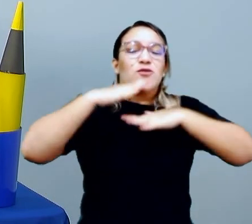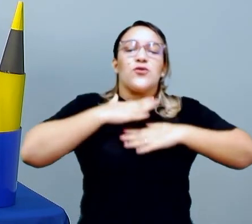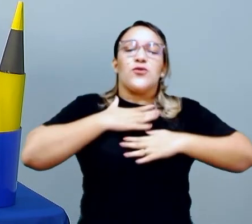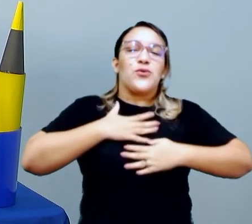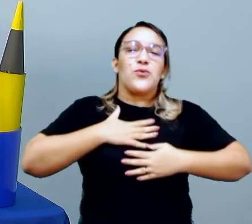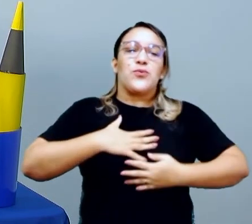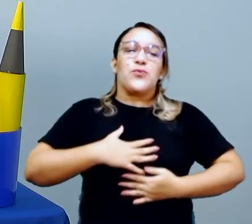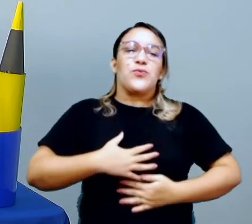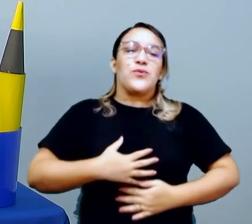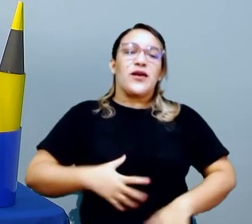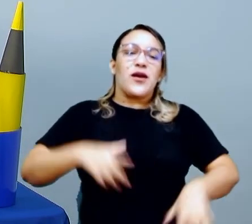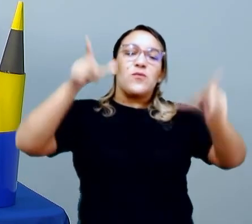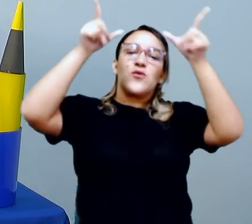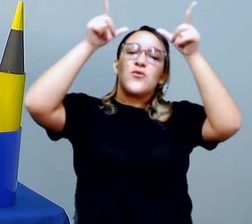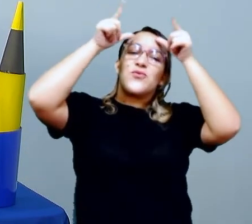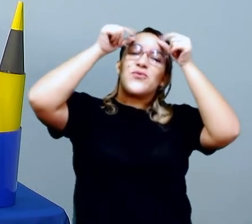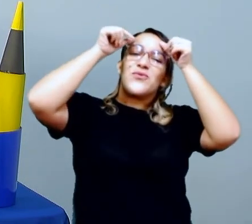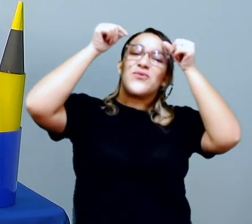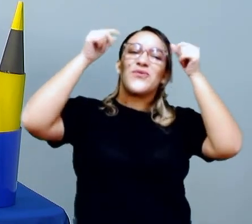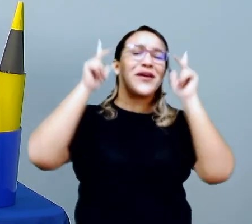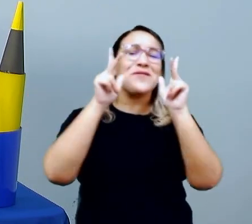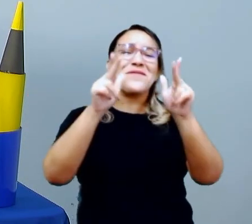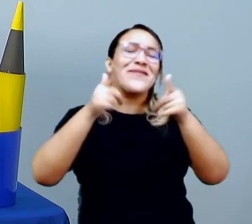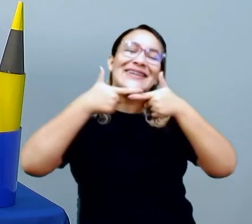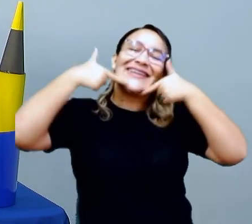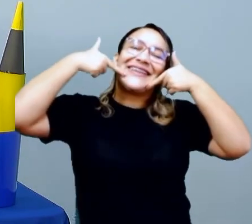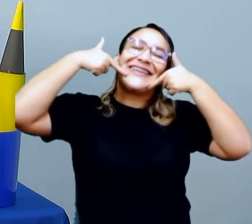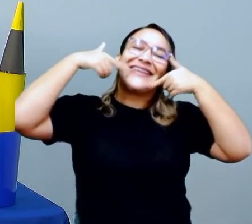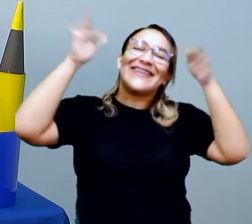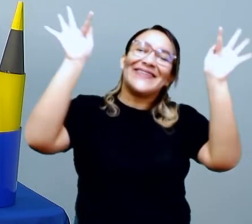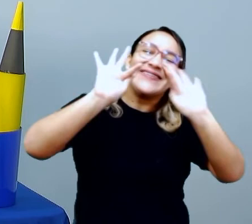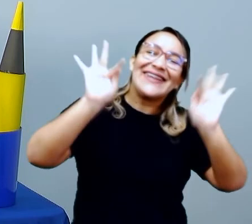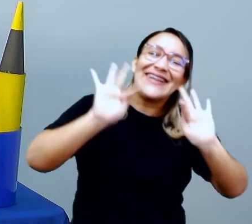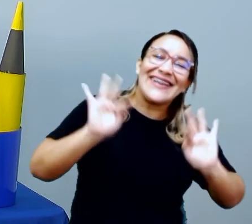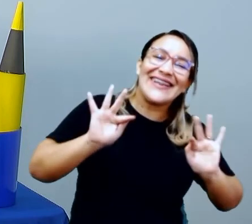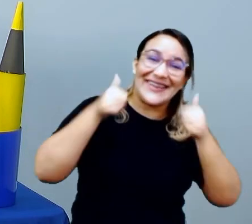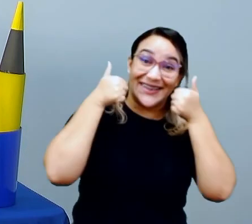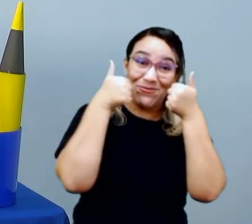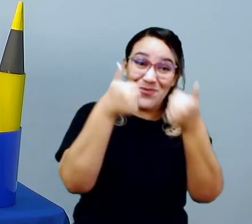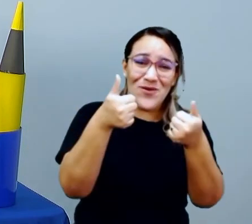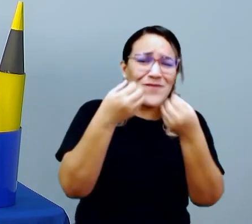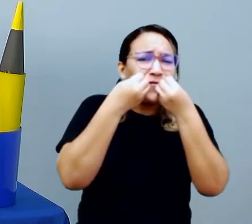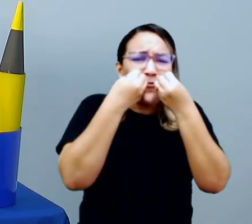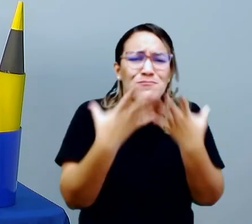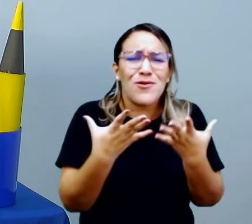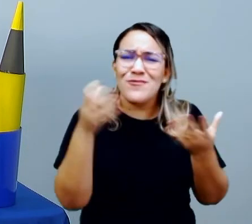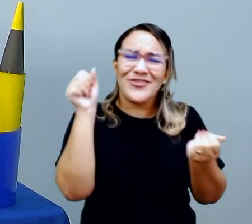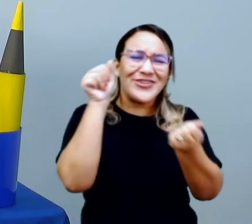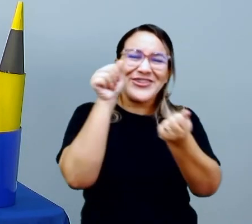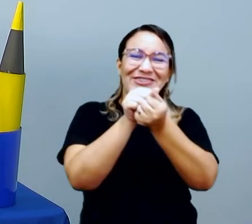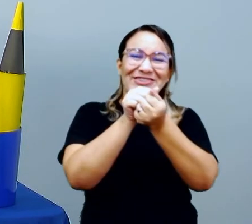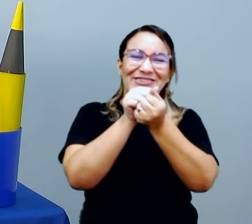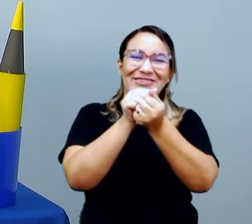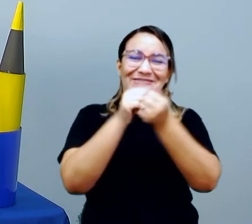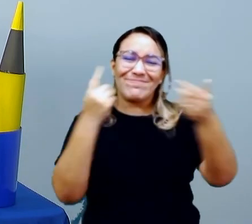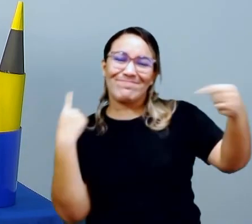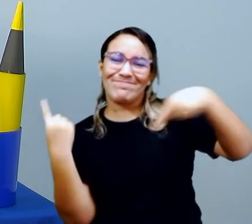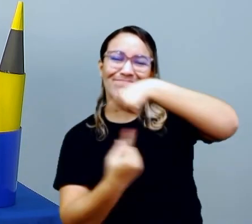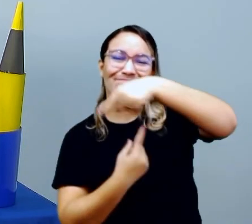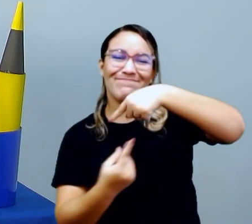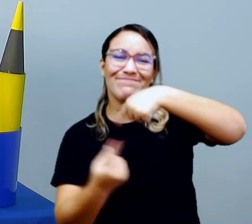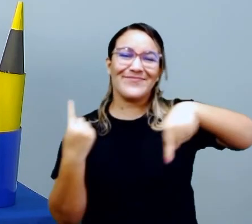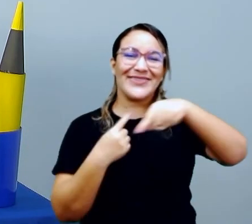ficando bem mais tranquilo, para ficar assim, bem feliz. Combinado? Foi muito bom estar com vocês hoje, pessoal.